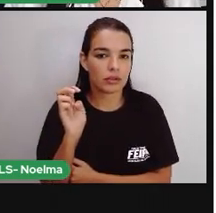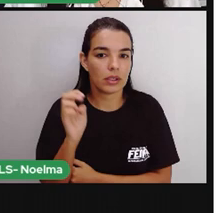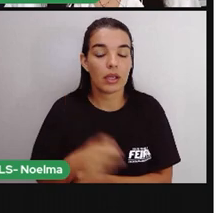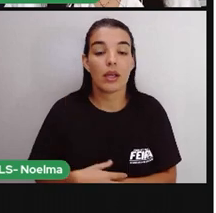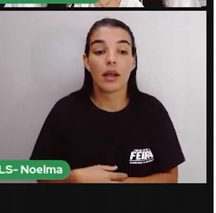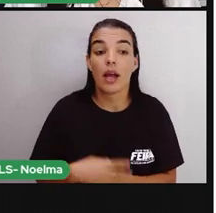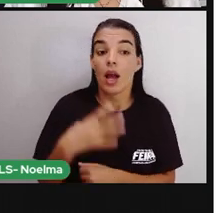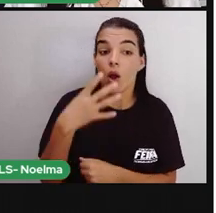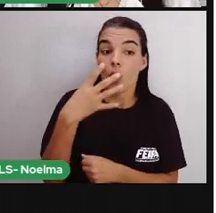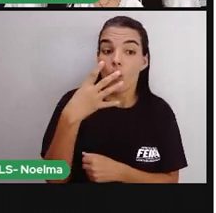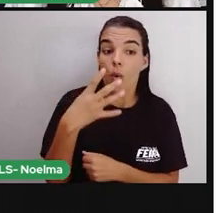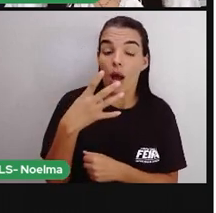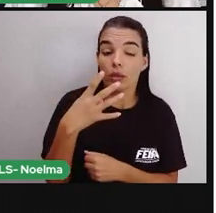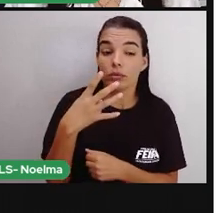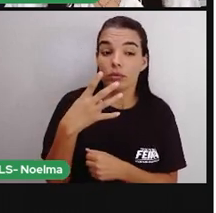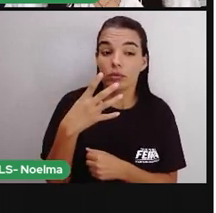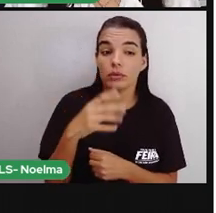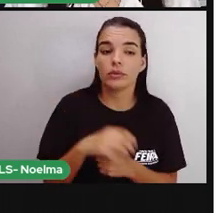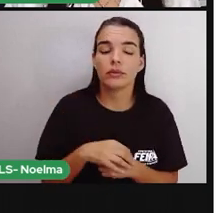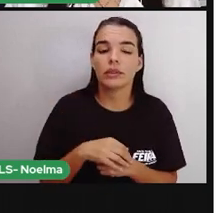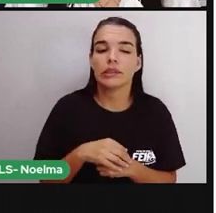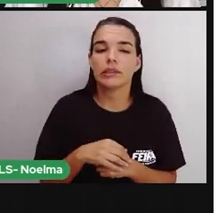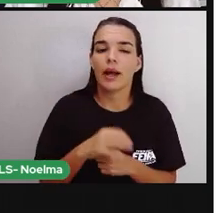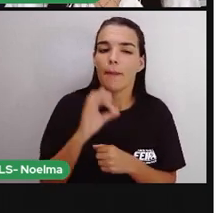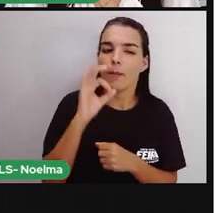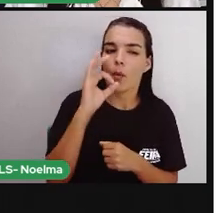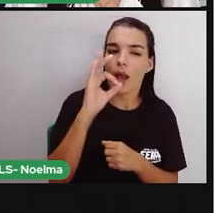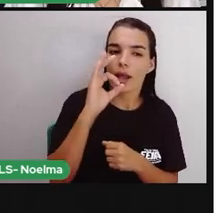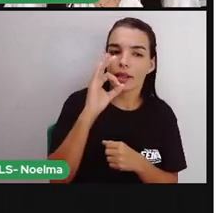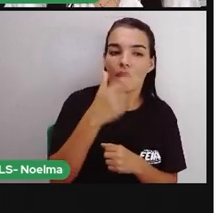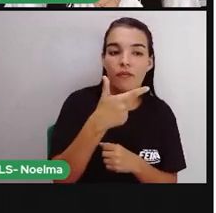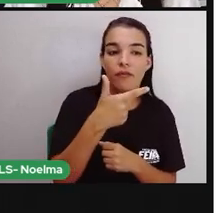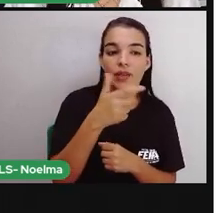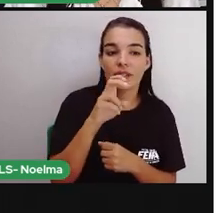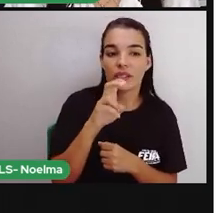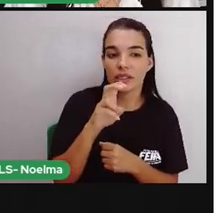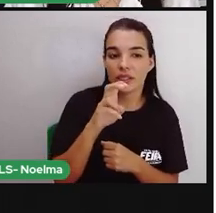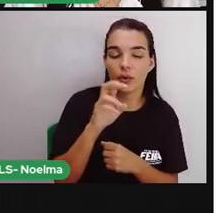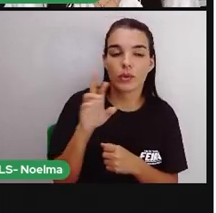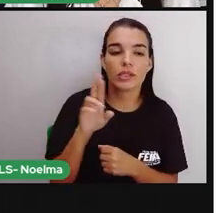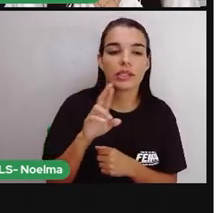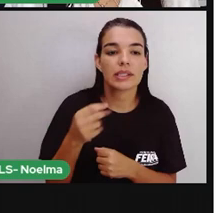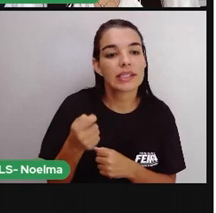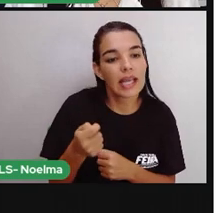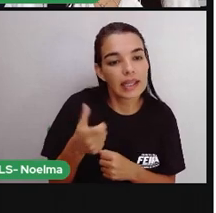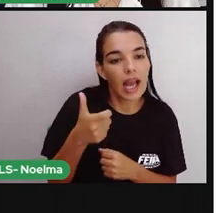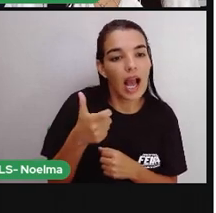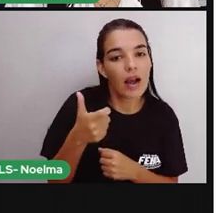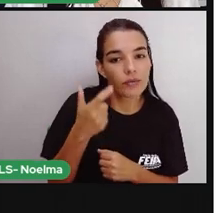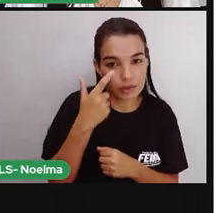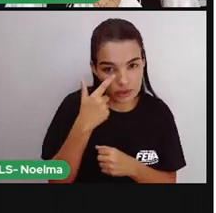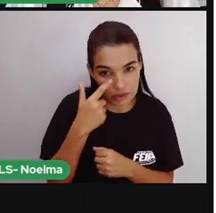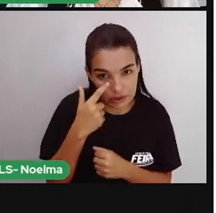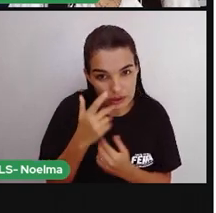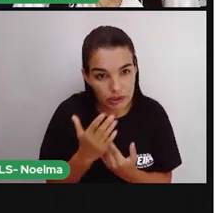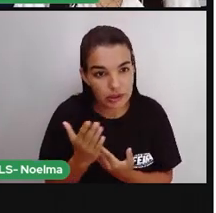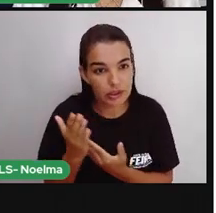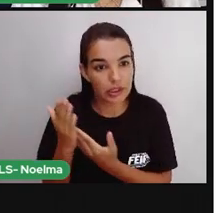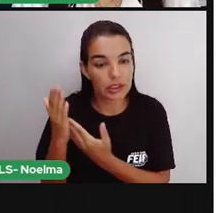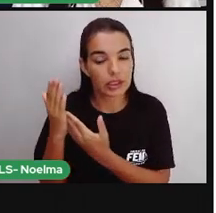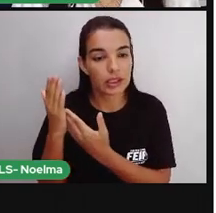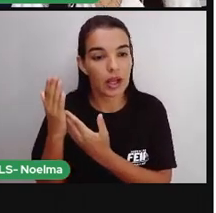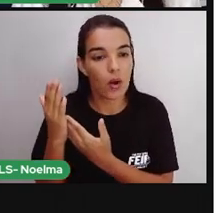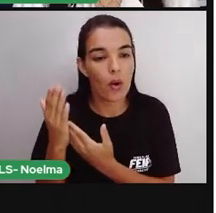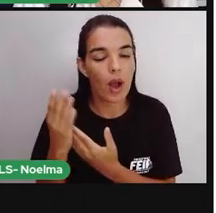4 moedas de 25 centavos. Vocês lembram que a gente tem colocado 0,25, É um número decimal,